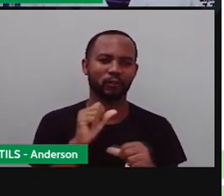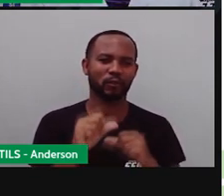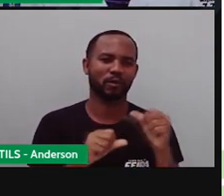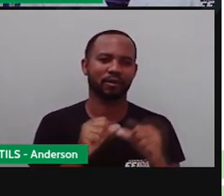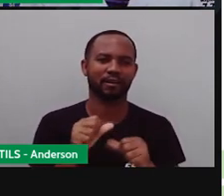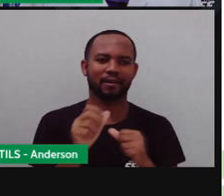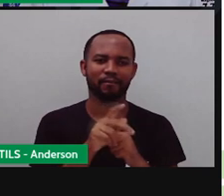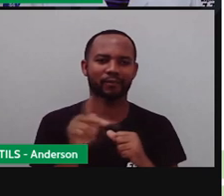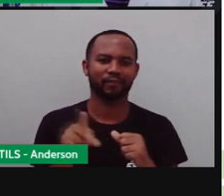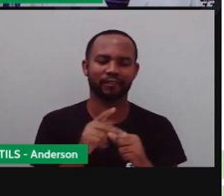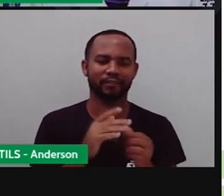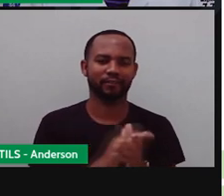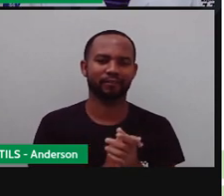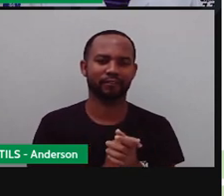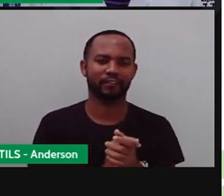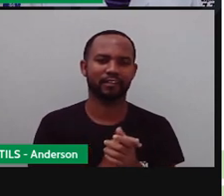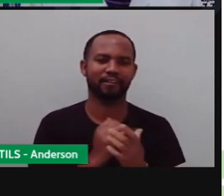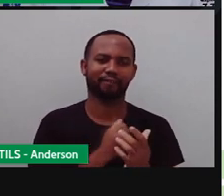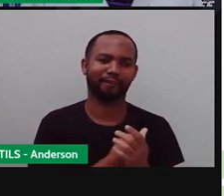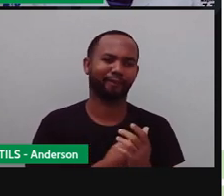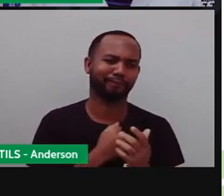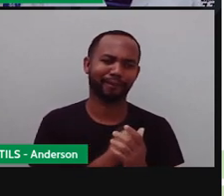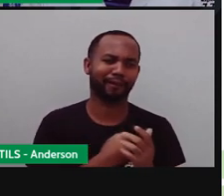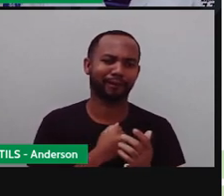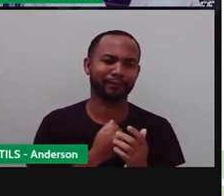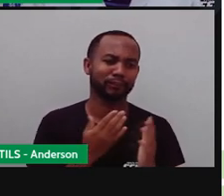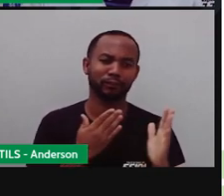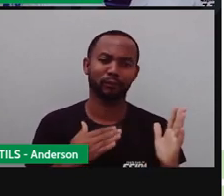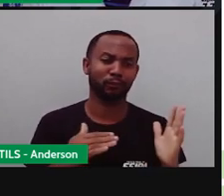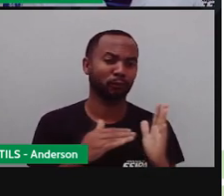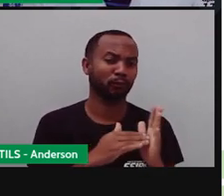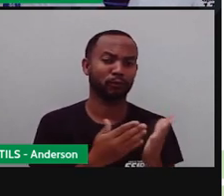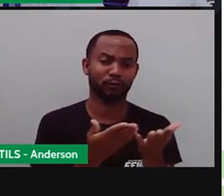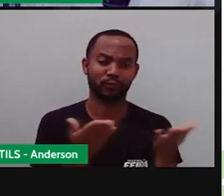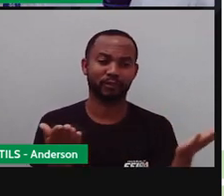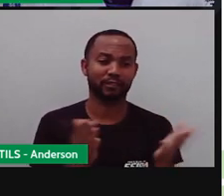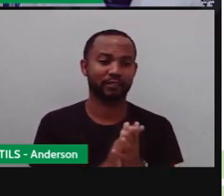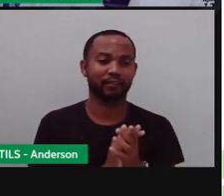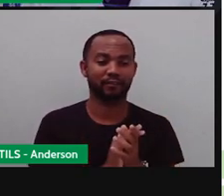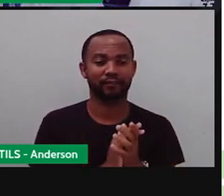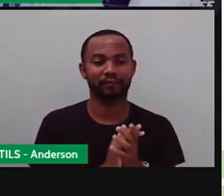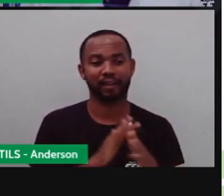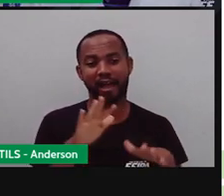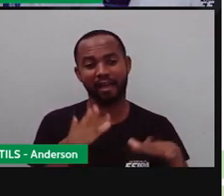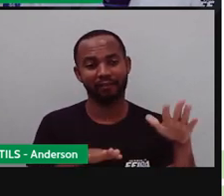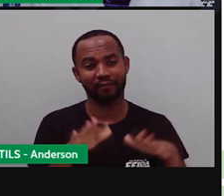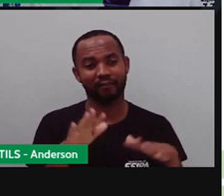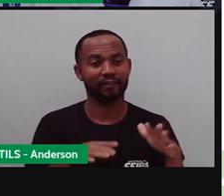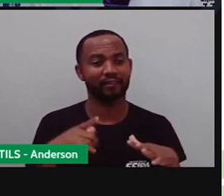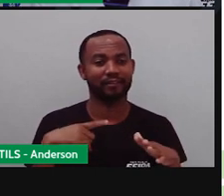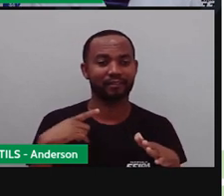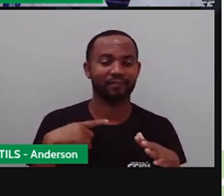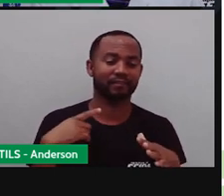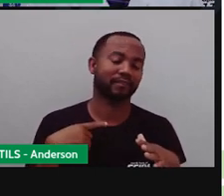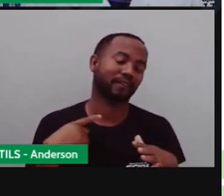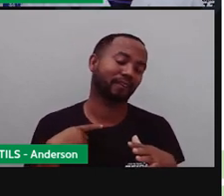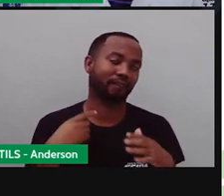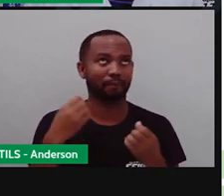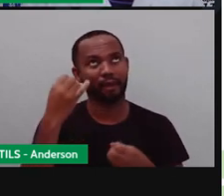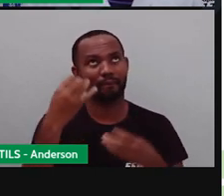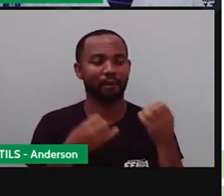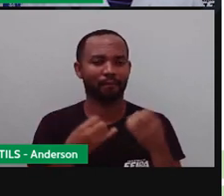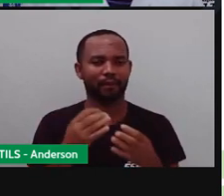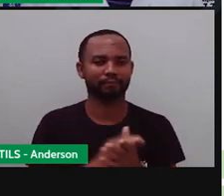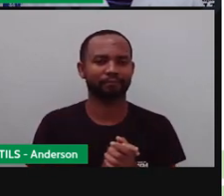Pois é. Vou sentir falta de todos vocês, daqueles comentários calorosos e maravilhosos de vocês, certo? Bom,